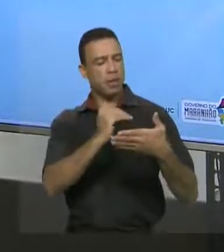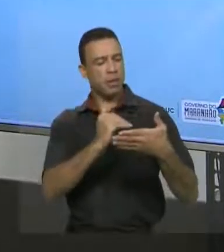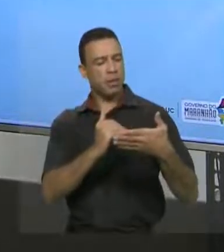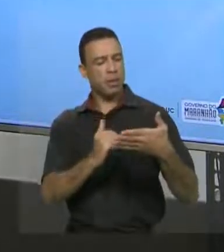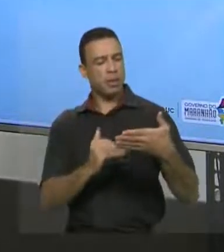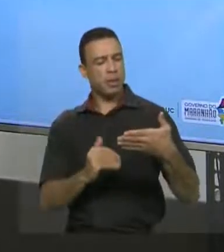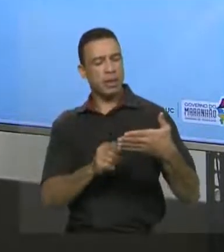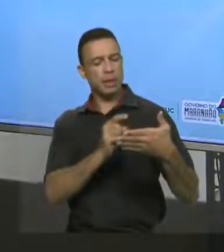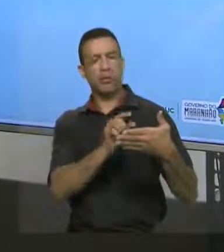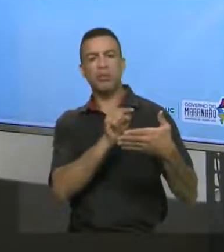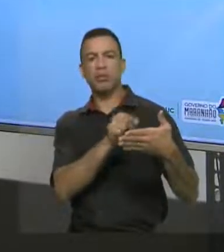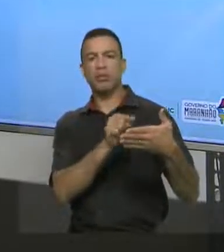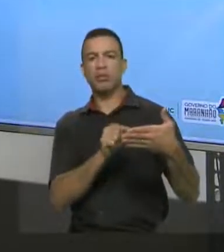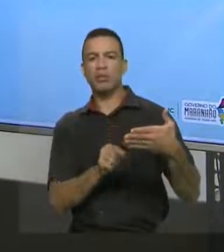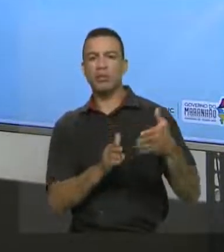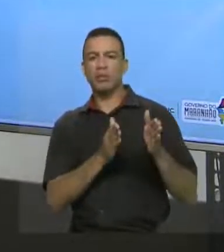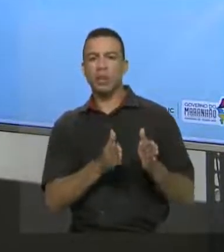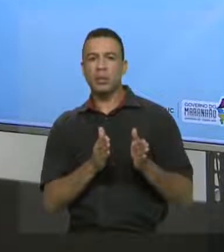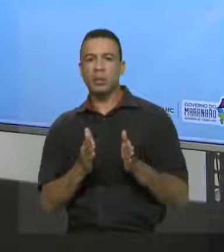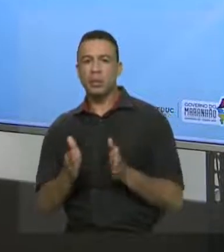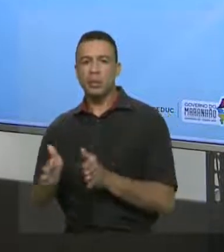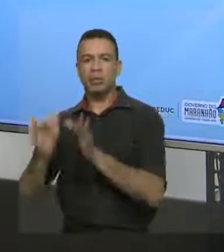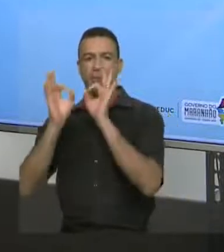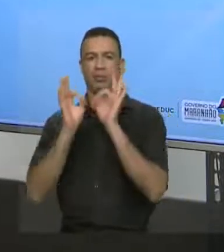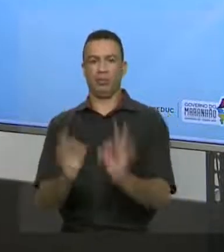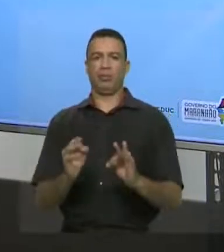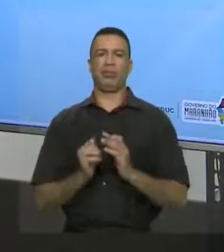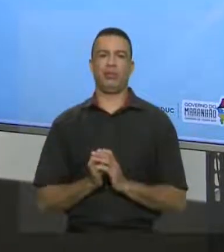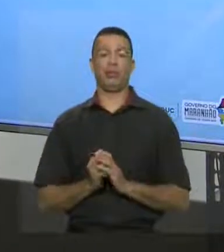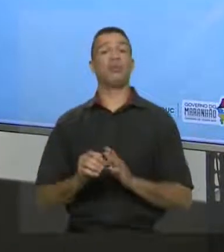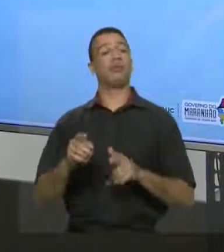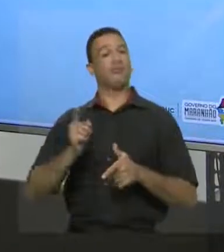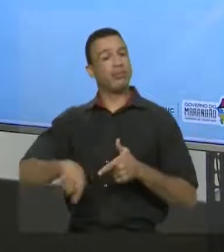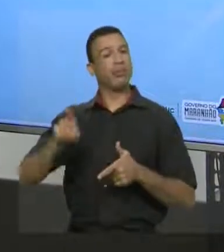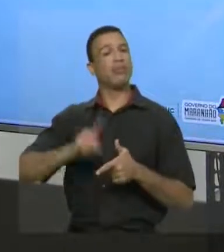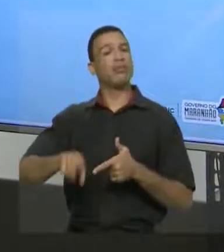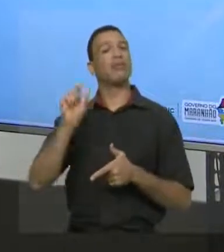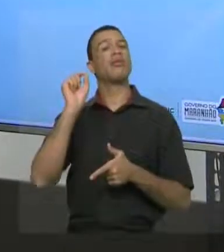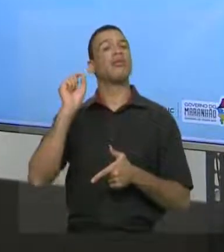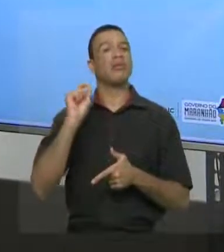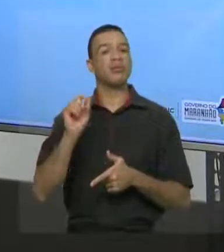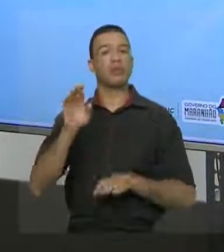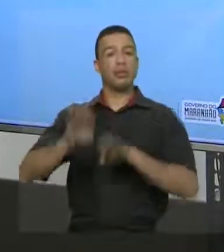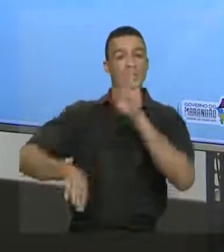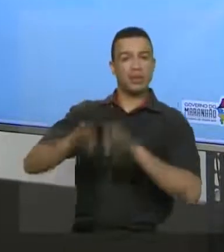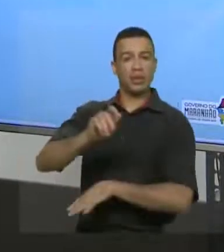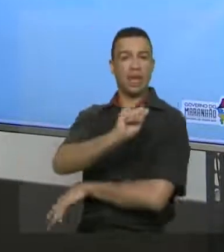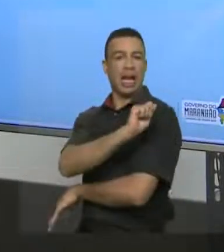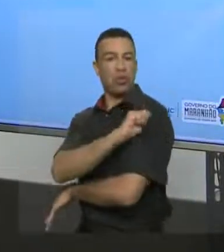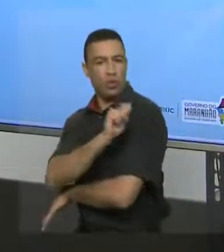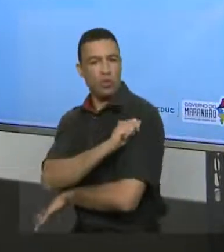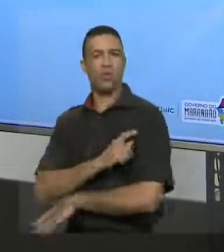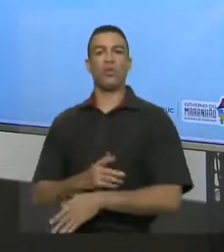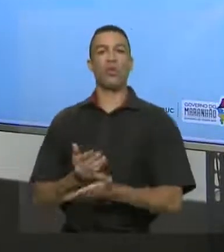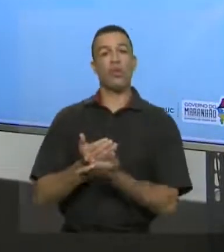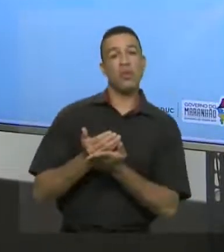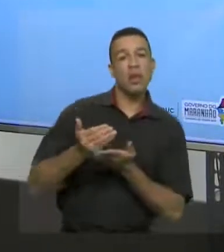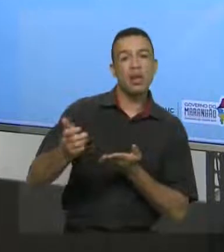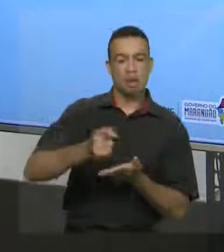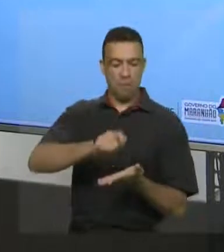né? Um dos grandes problemas, um problema grave na produção de texto é que, às vezes, o aluno começa a fazer considerações